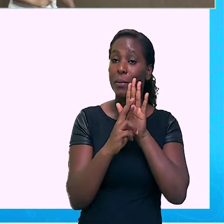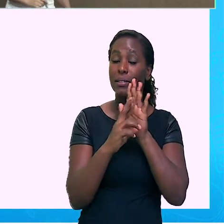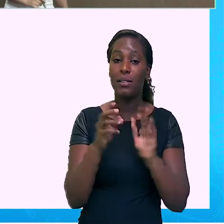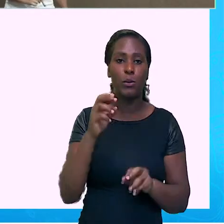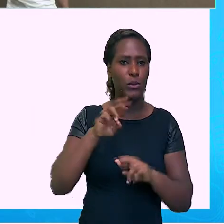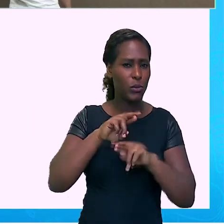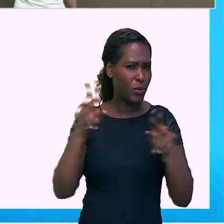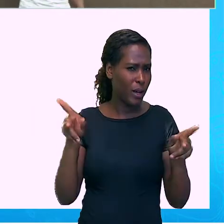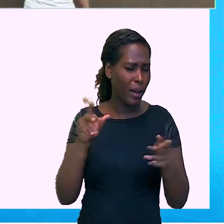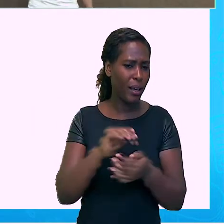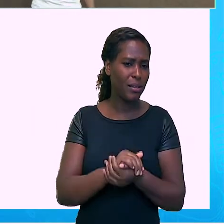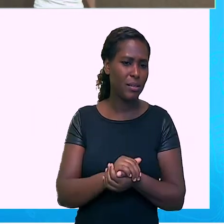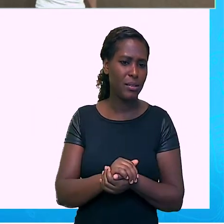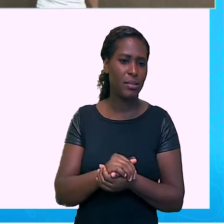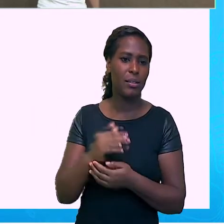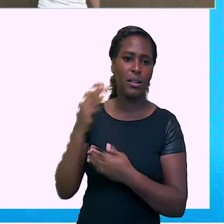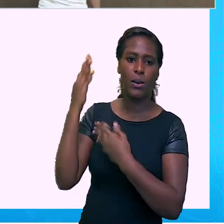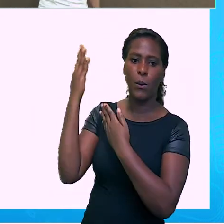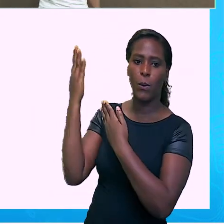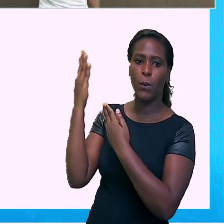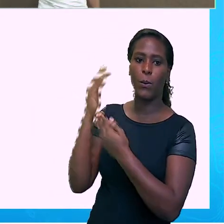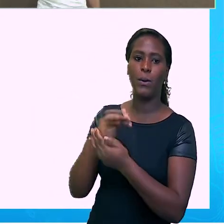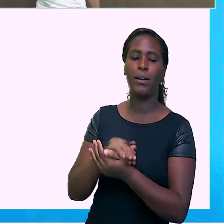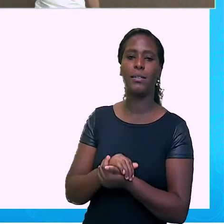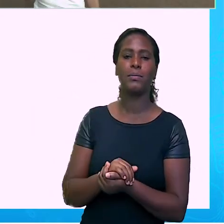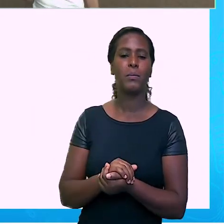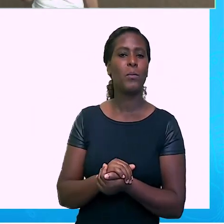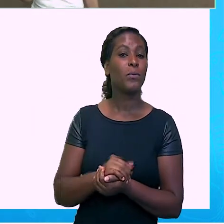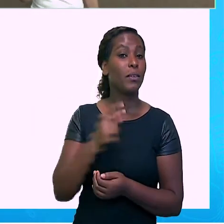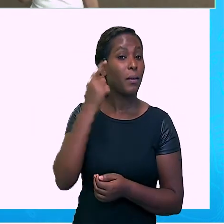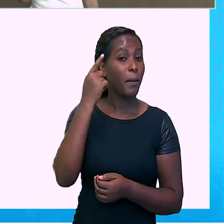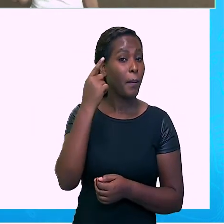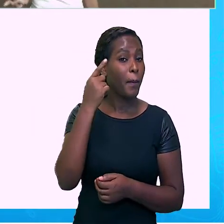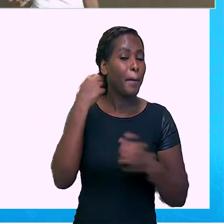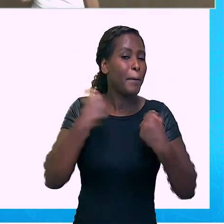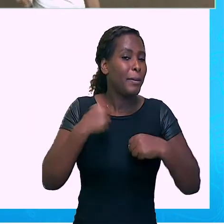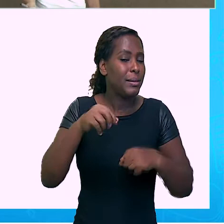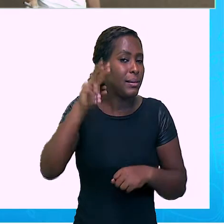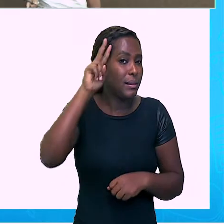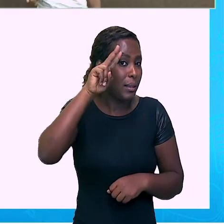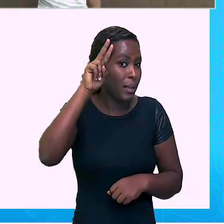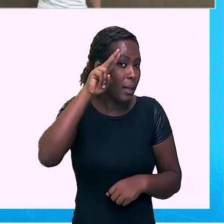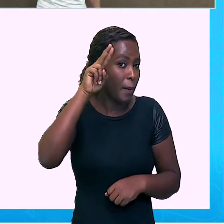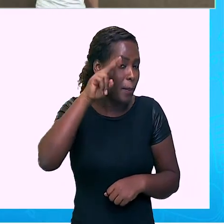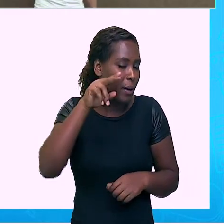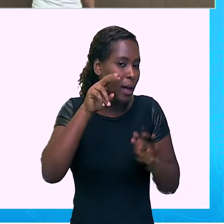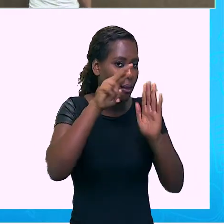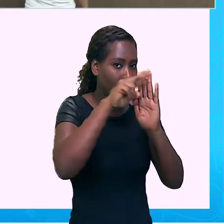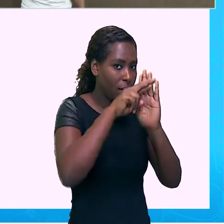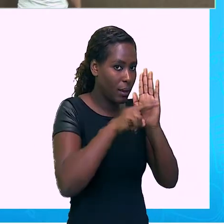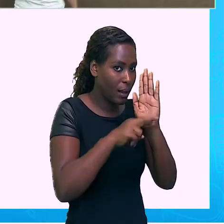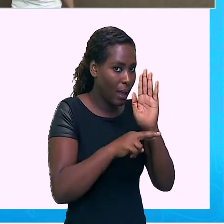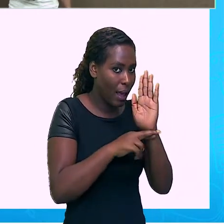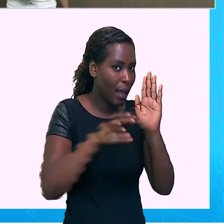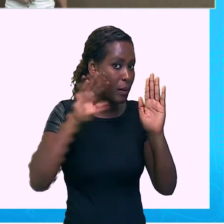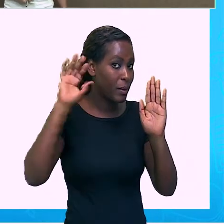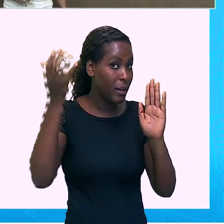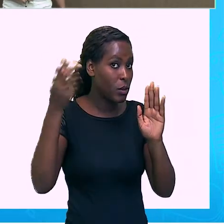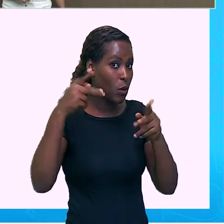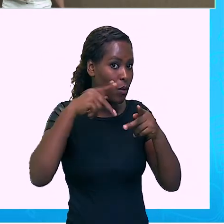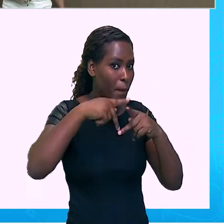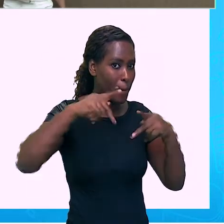negativa. Aí eu preciso lembrar das regrinhas de resolução de potência do conjunto dos números